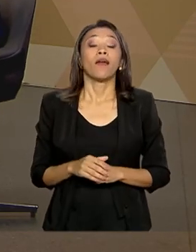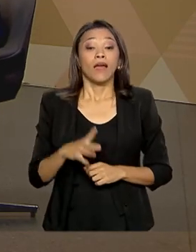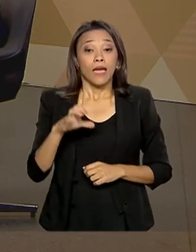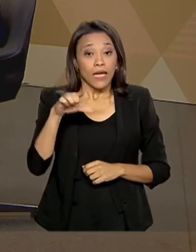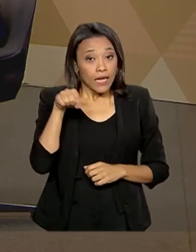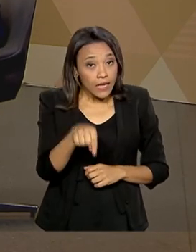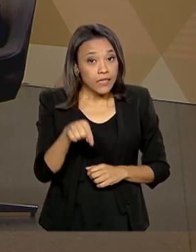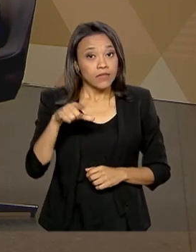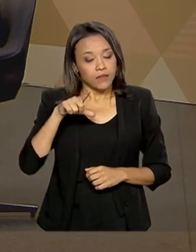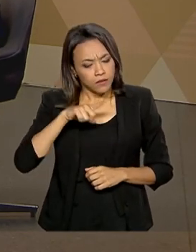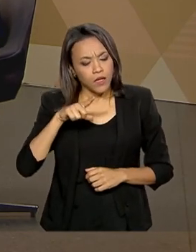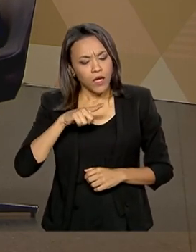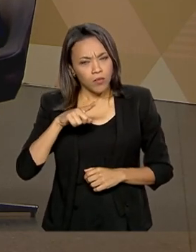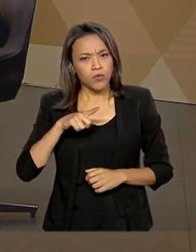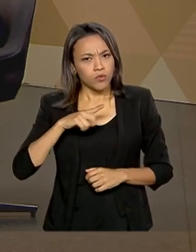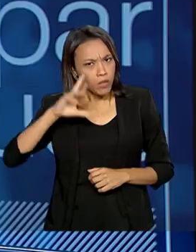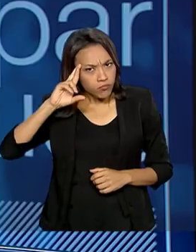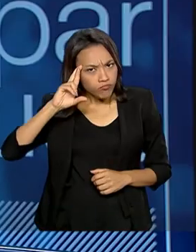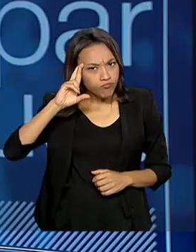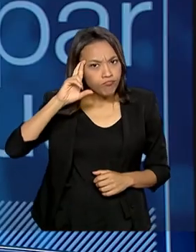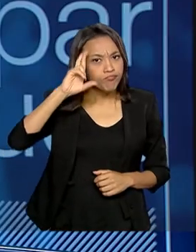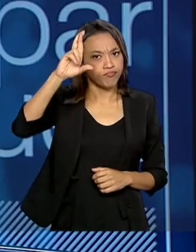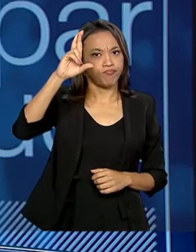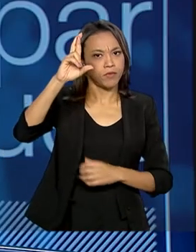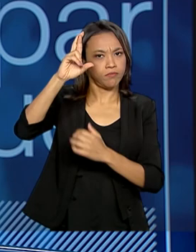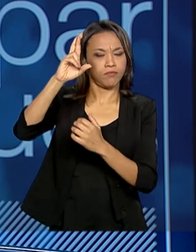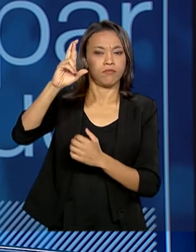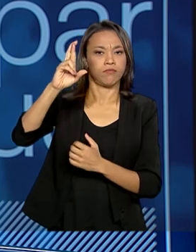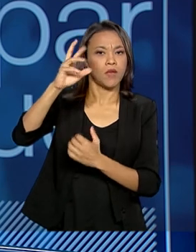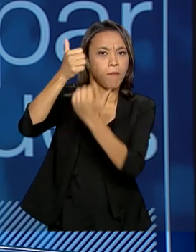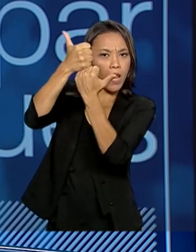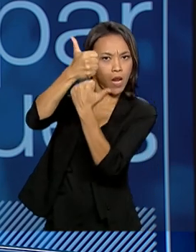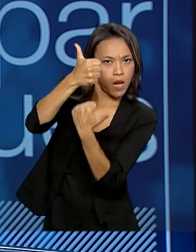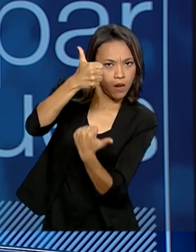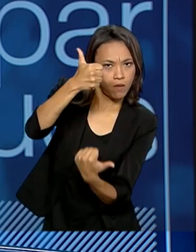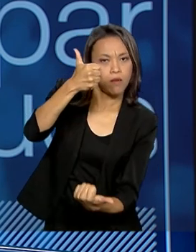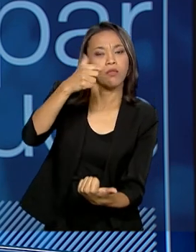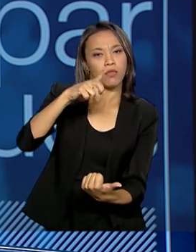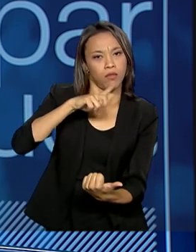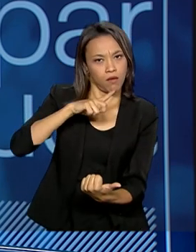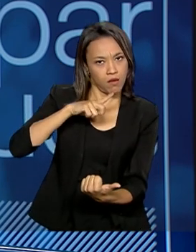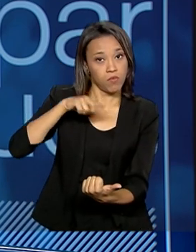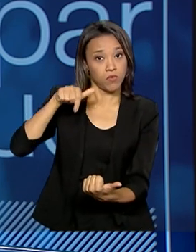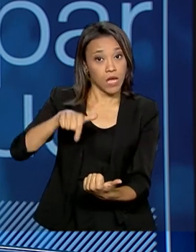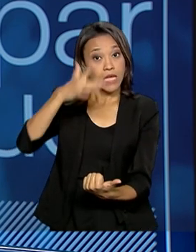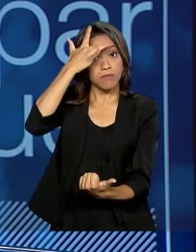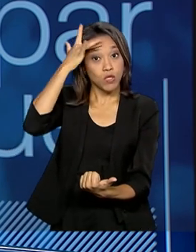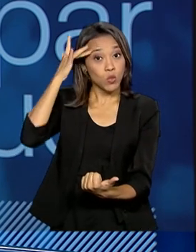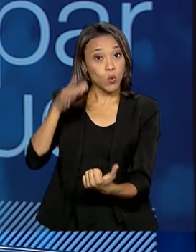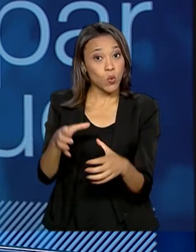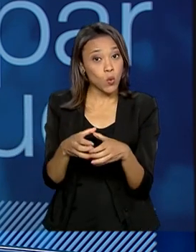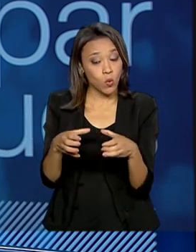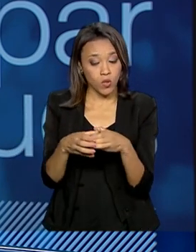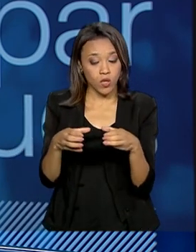uma diretoria que ela tem as pessoas que fazem a fiscalização dentro das unidades